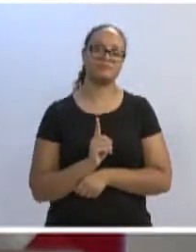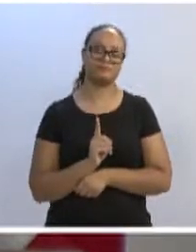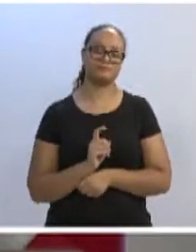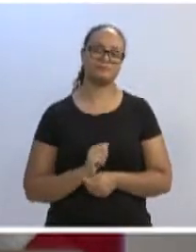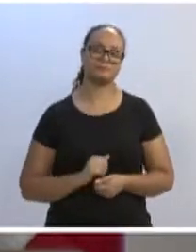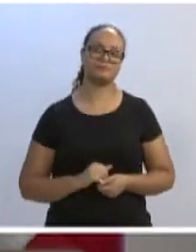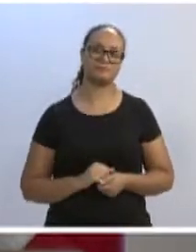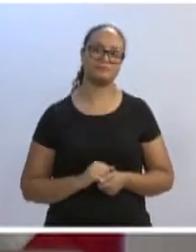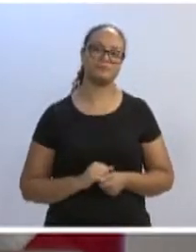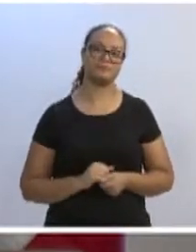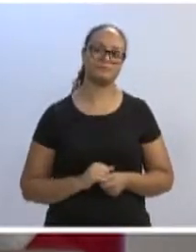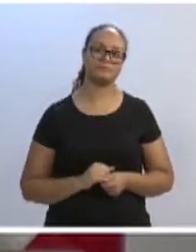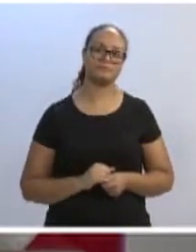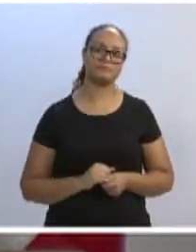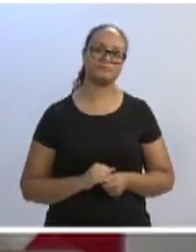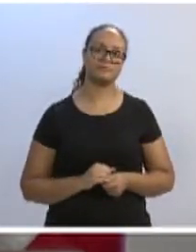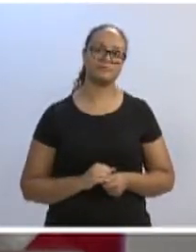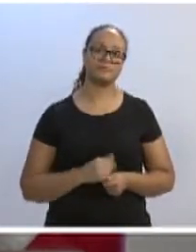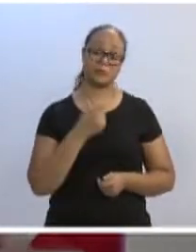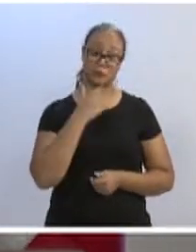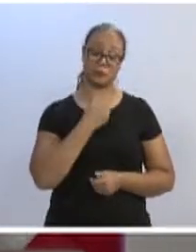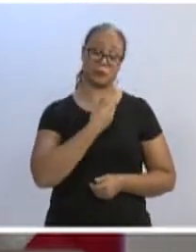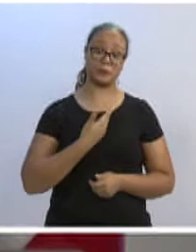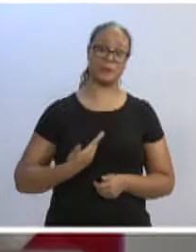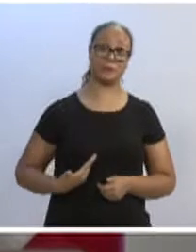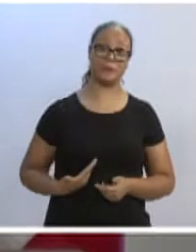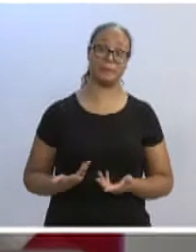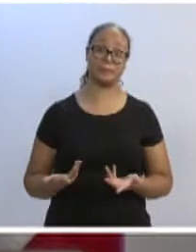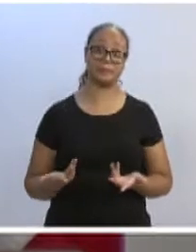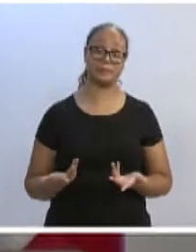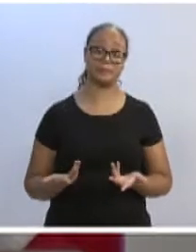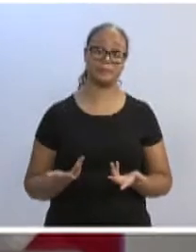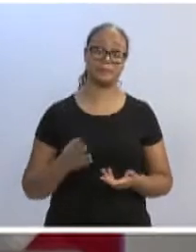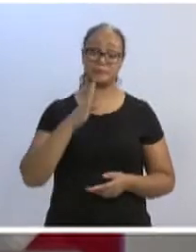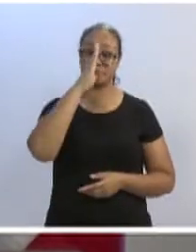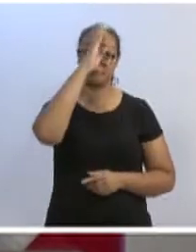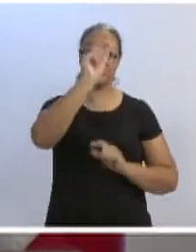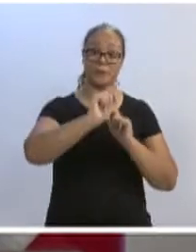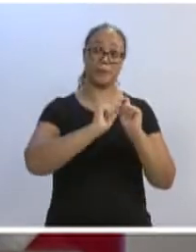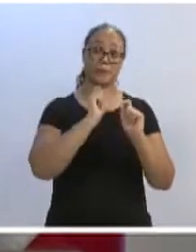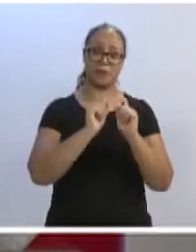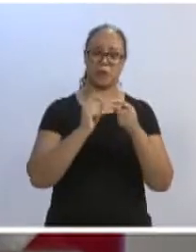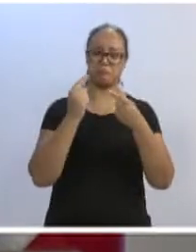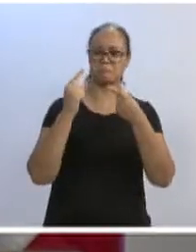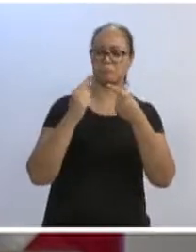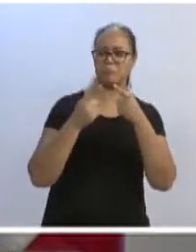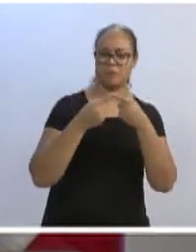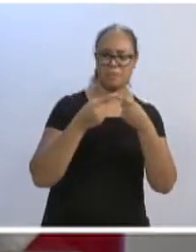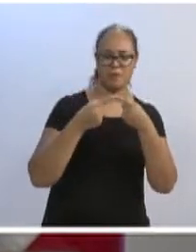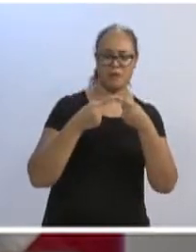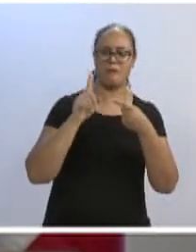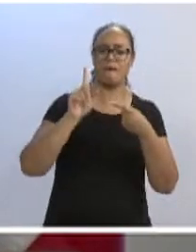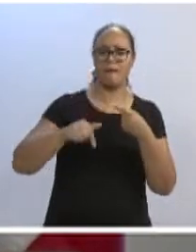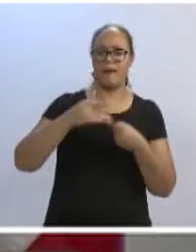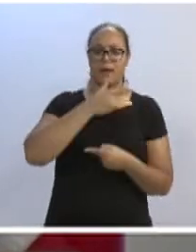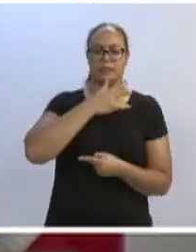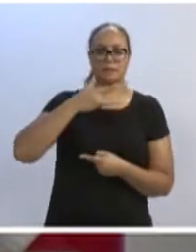E o governador tinha como sua prioridade 1, 2 e 3, a saúde das pessoas.